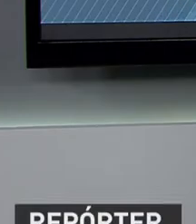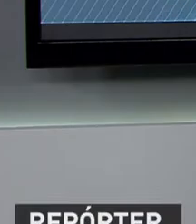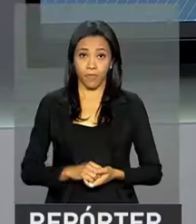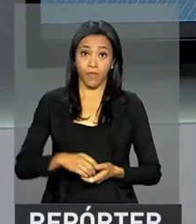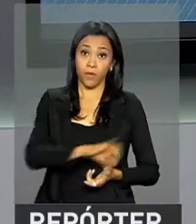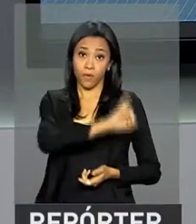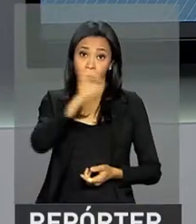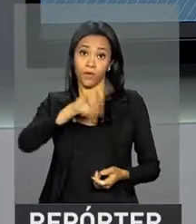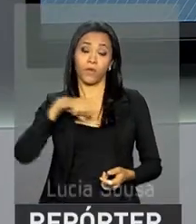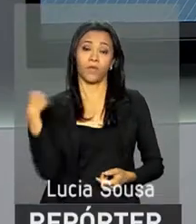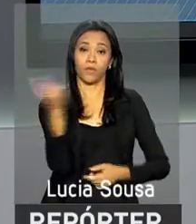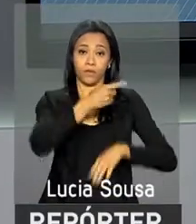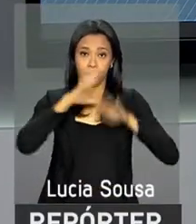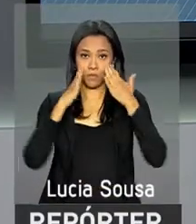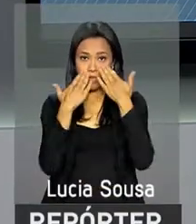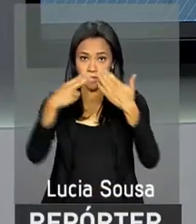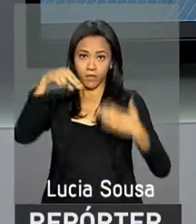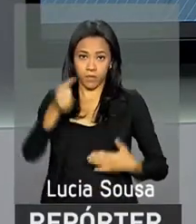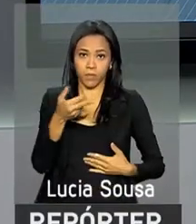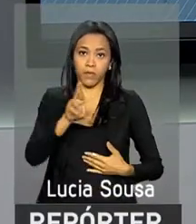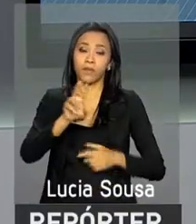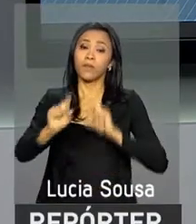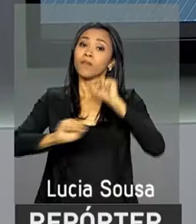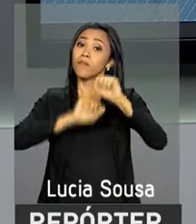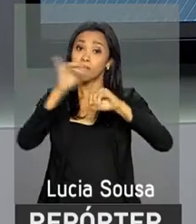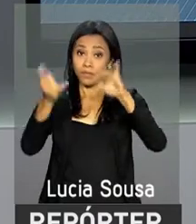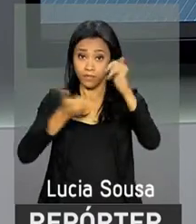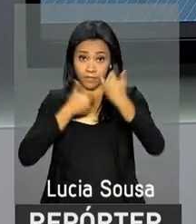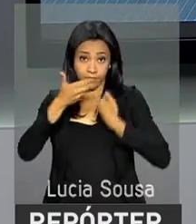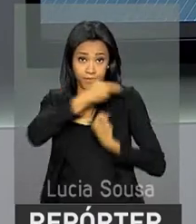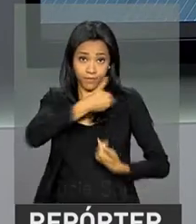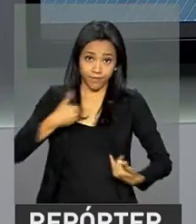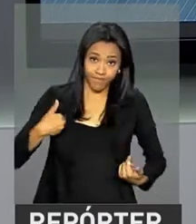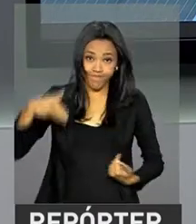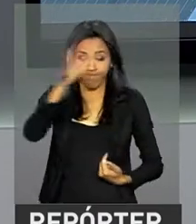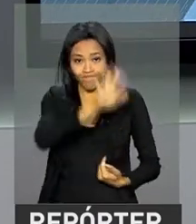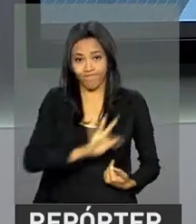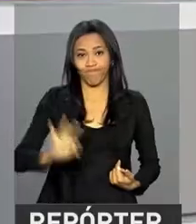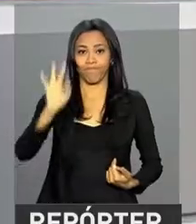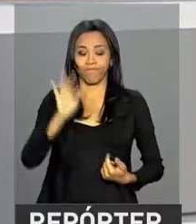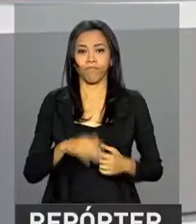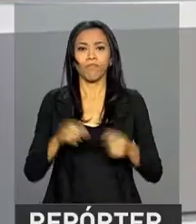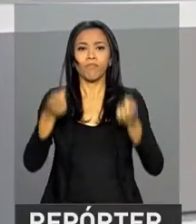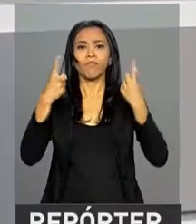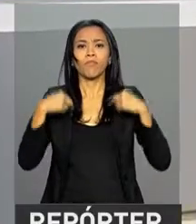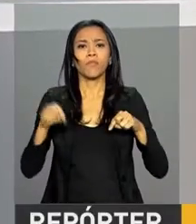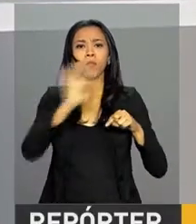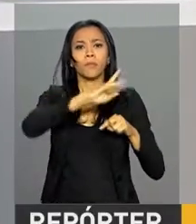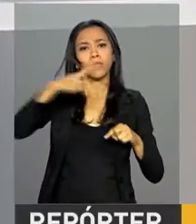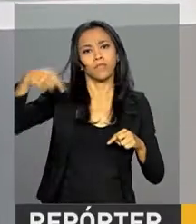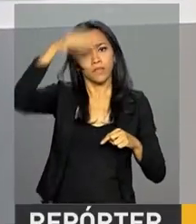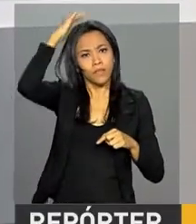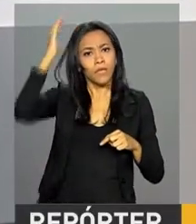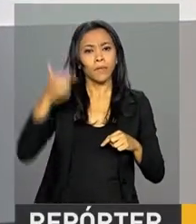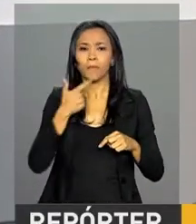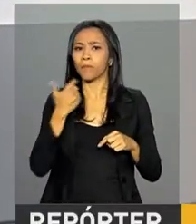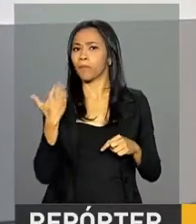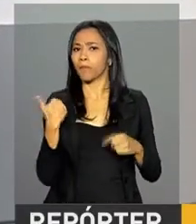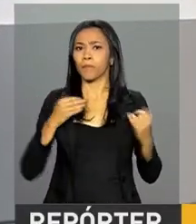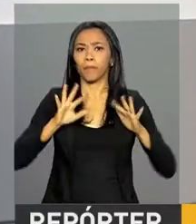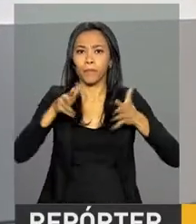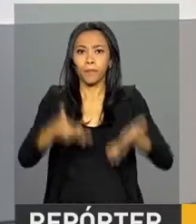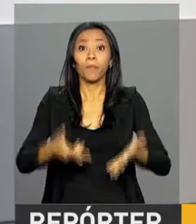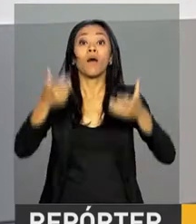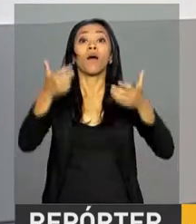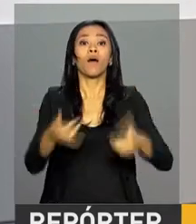Olá, estamos de volta com o repórter NBR e as notícias do governo federal. O presidente Michel Temer participou agora há pouco em